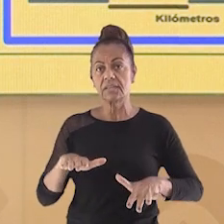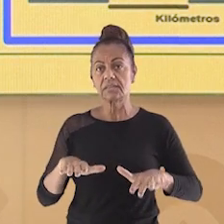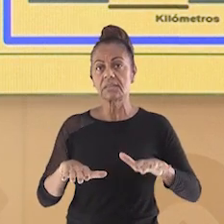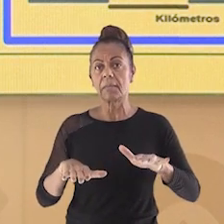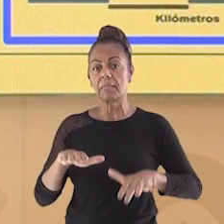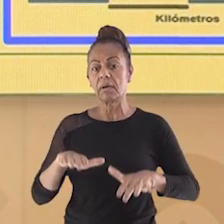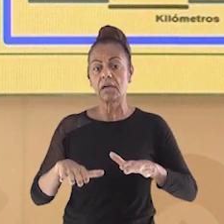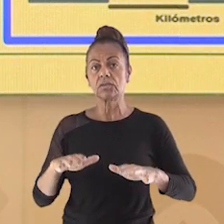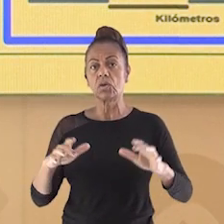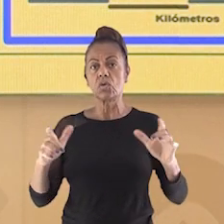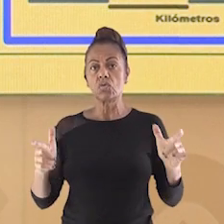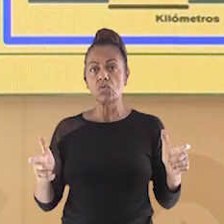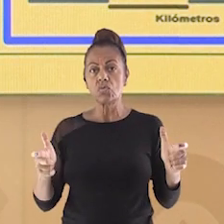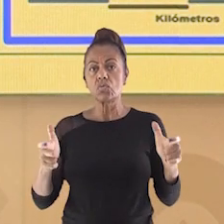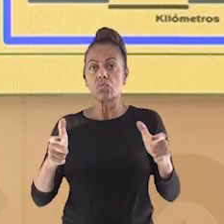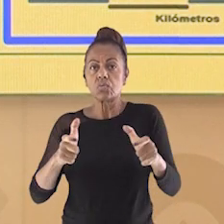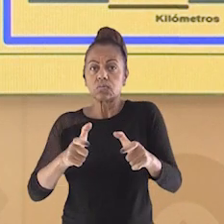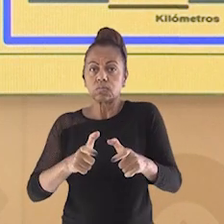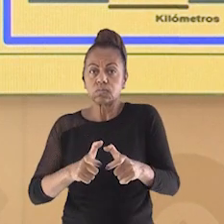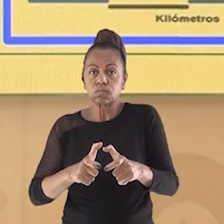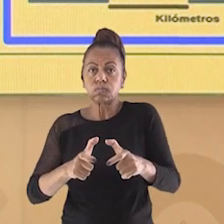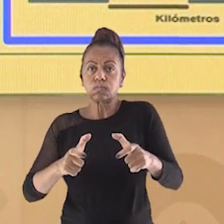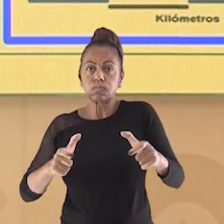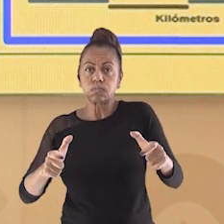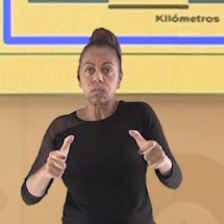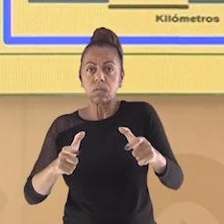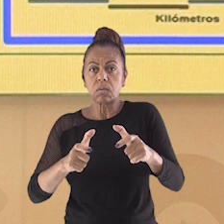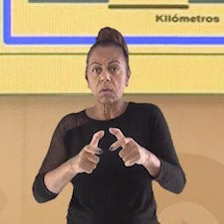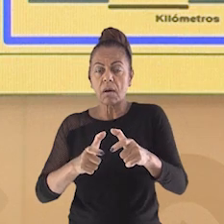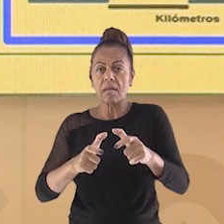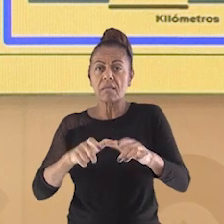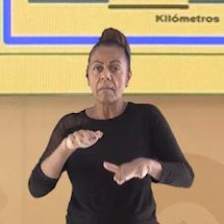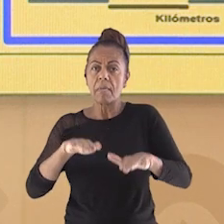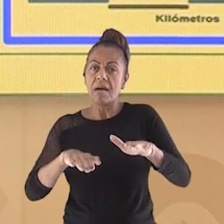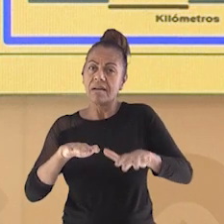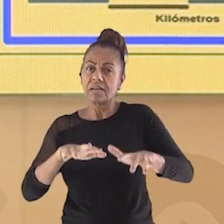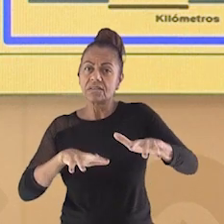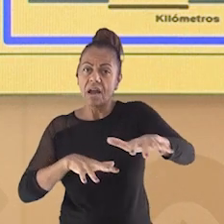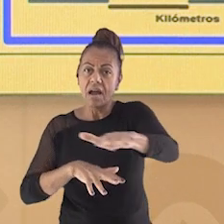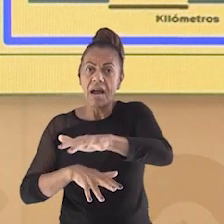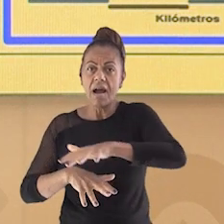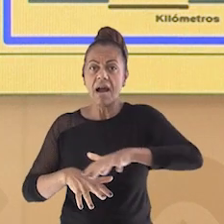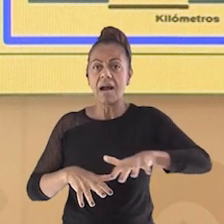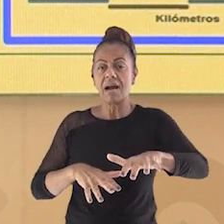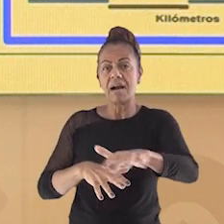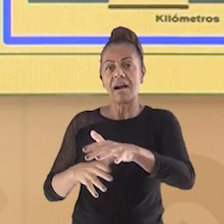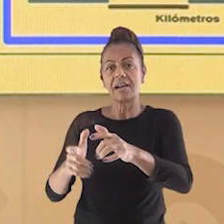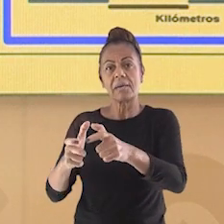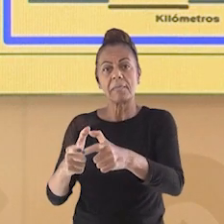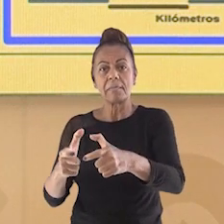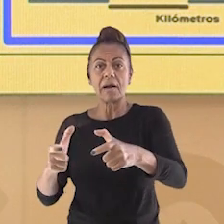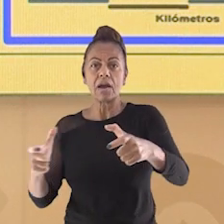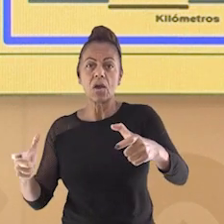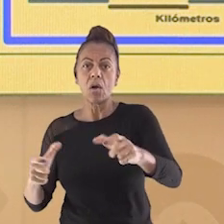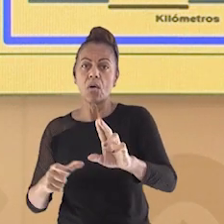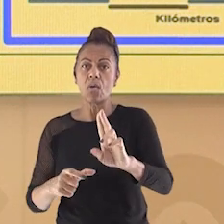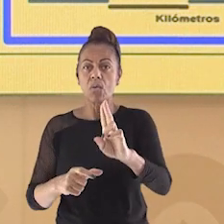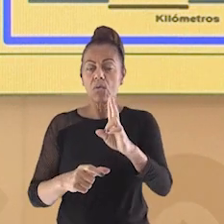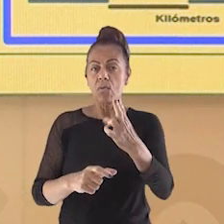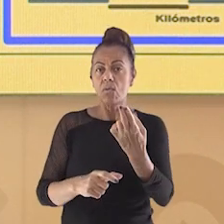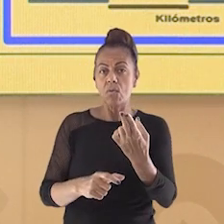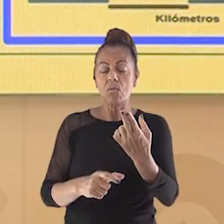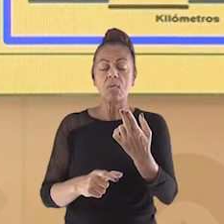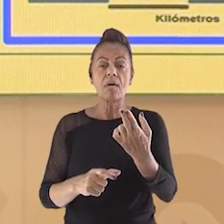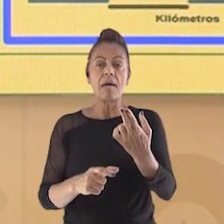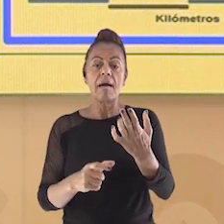proporções e o seu tamanho, para dar foco em uma área maior ou uma área onde nós queremos ver com mais